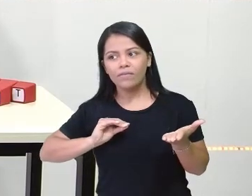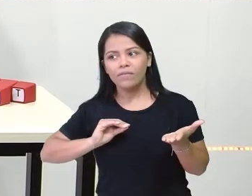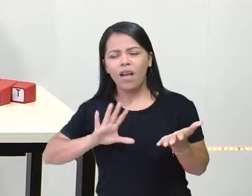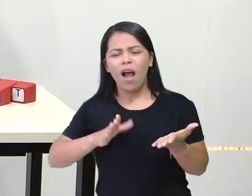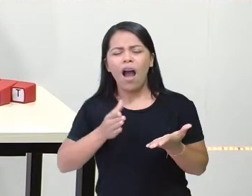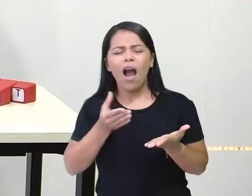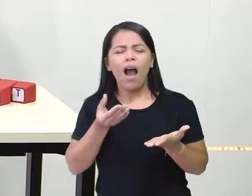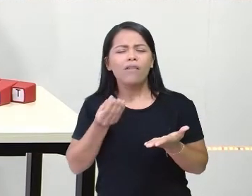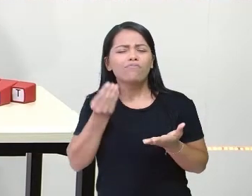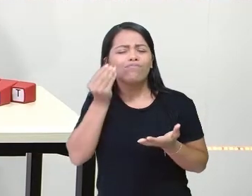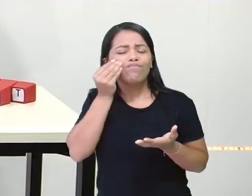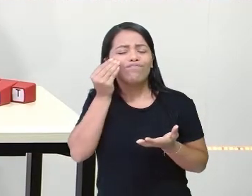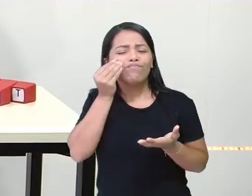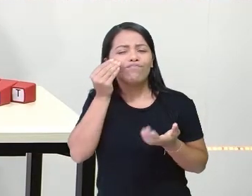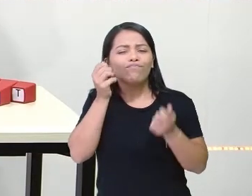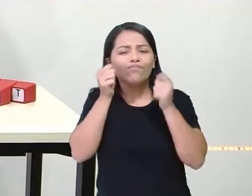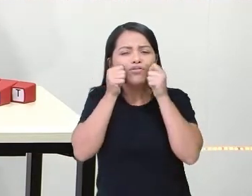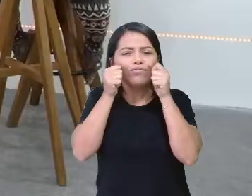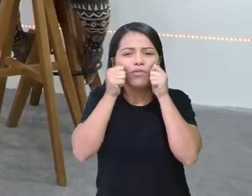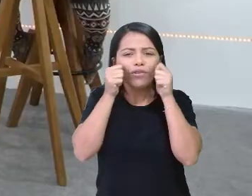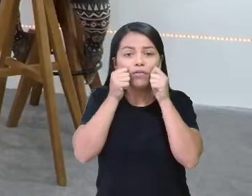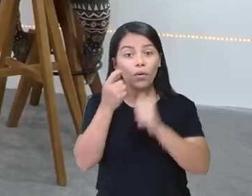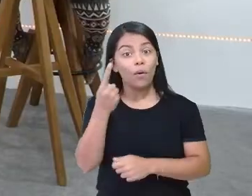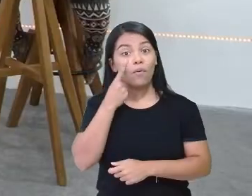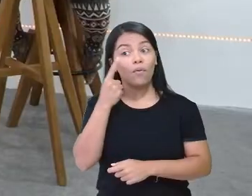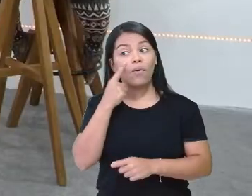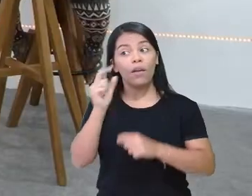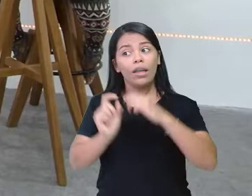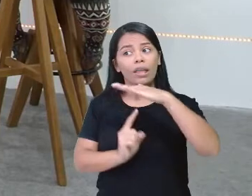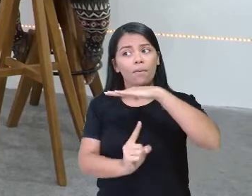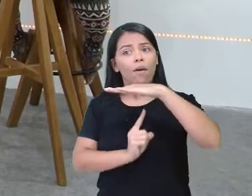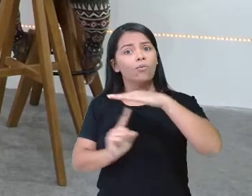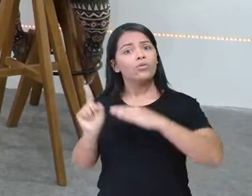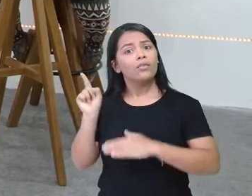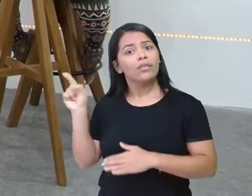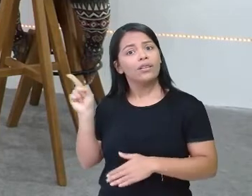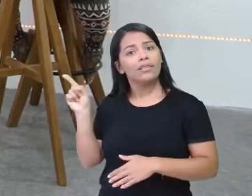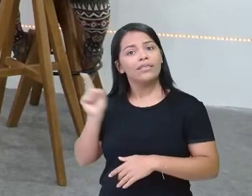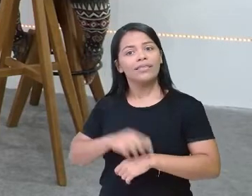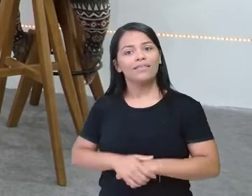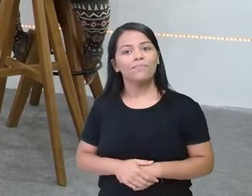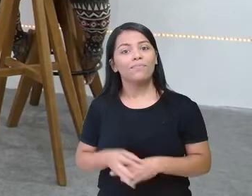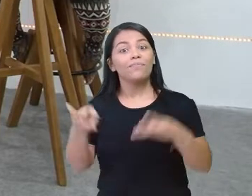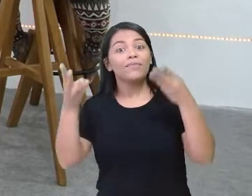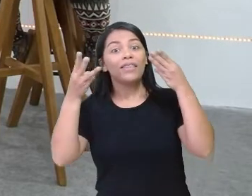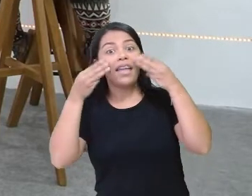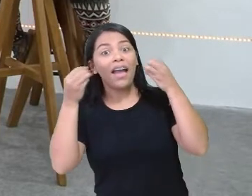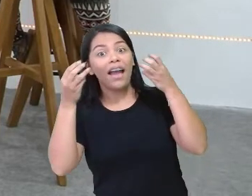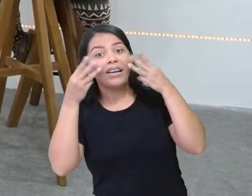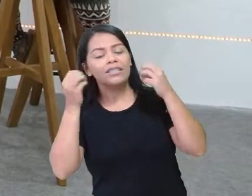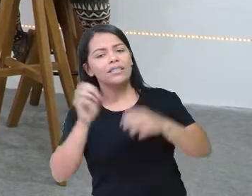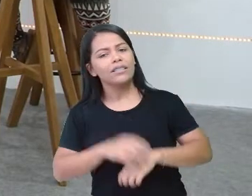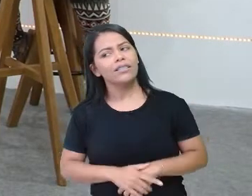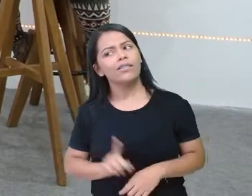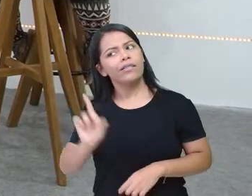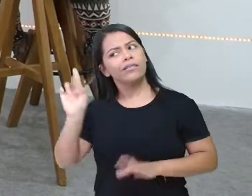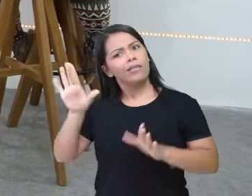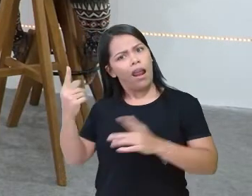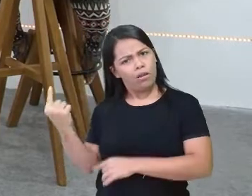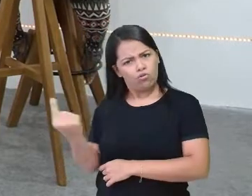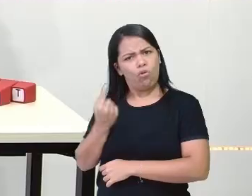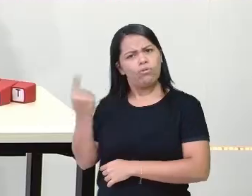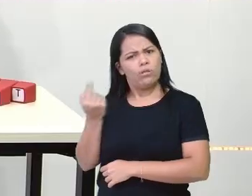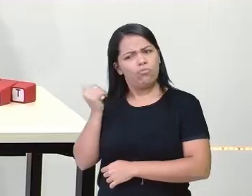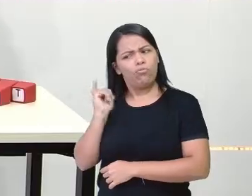que lindicinho. Olha quem vai falar hoje de quem é esse. O gatinho. Será que o gatinho vai estar sozinho nesse